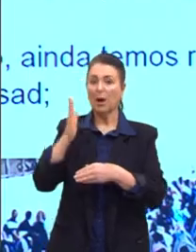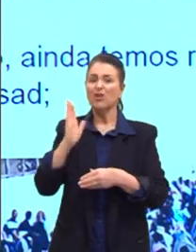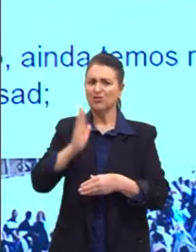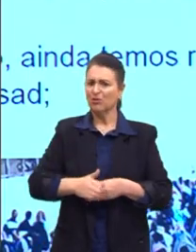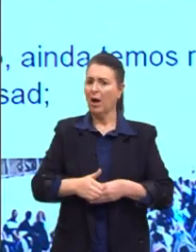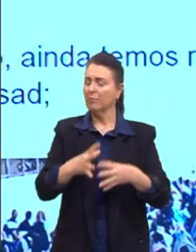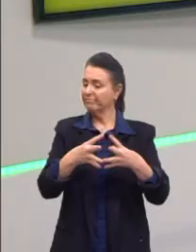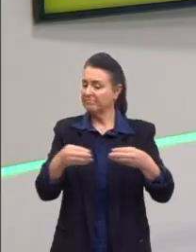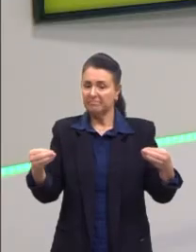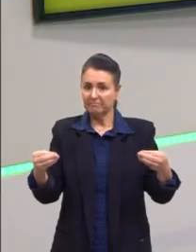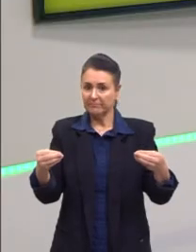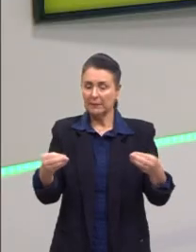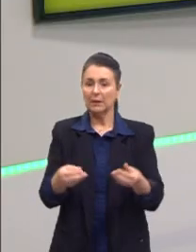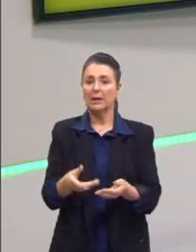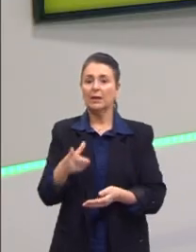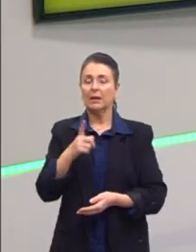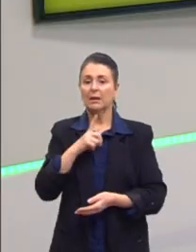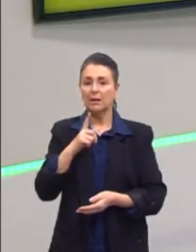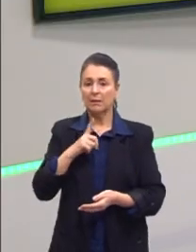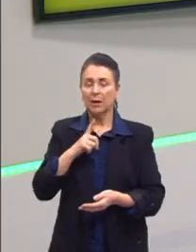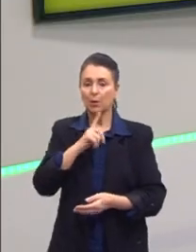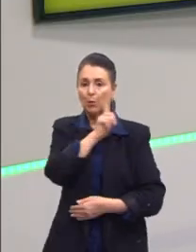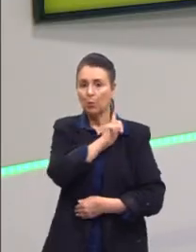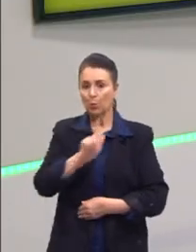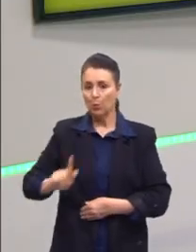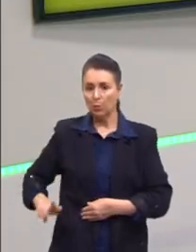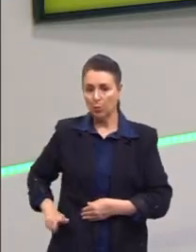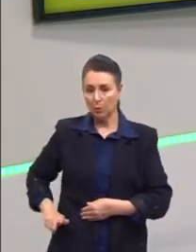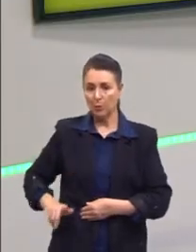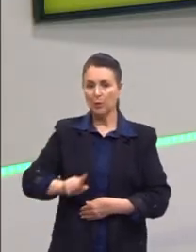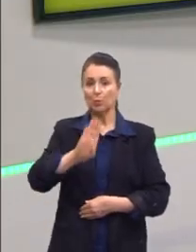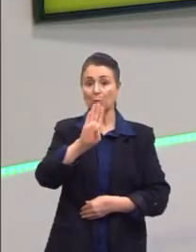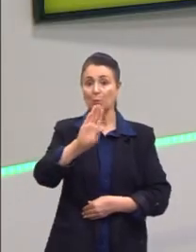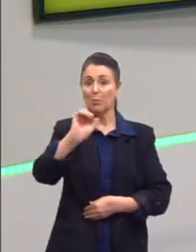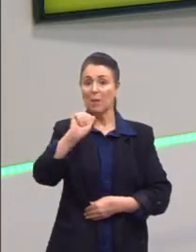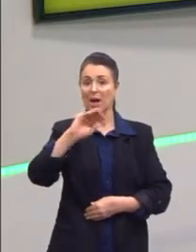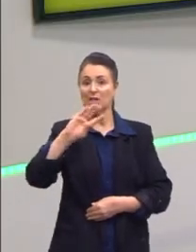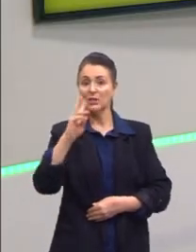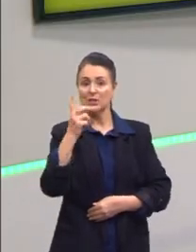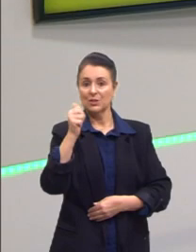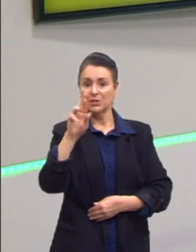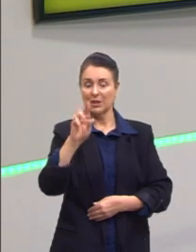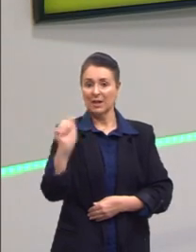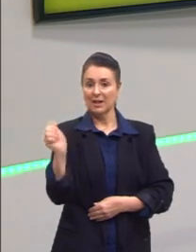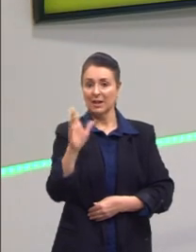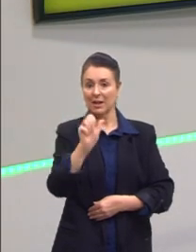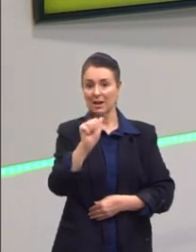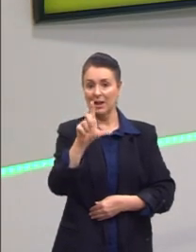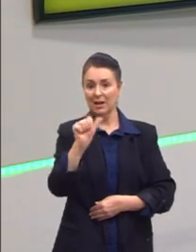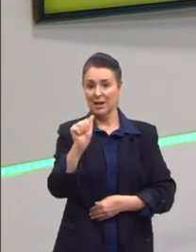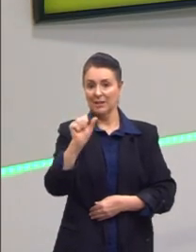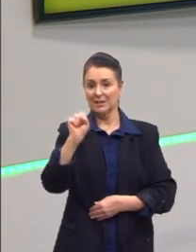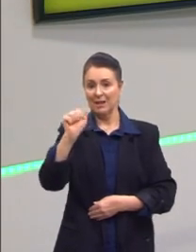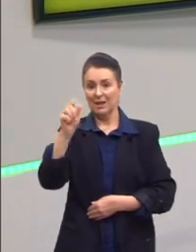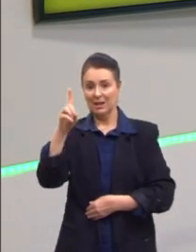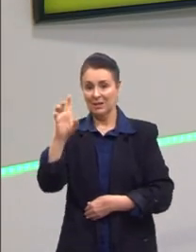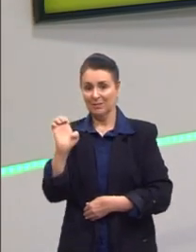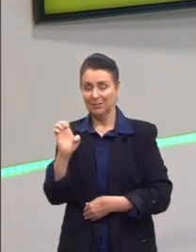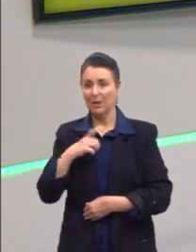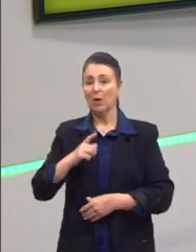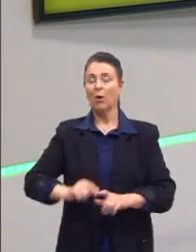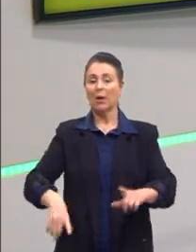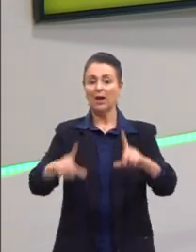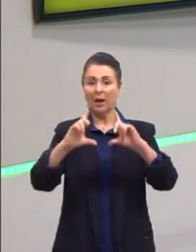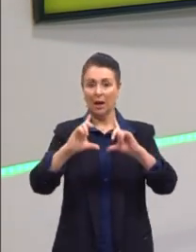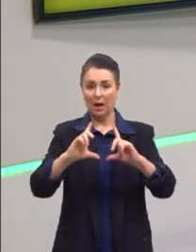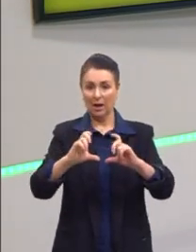Tem a manutenção do nosso... Do governo do Bachar Arassá. Pessoal, aí trago algumas fotos. Uma delas é justamente da